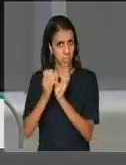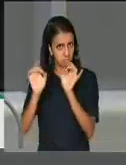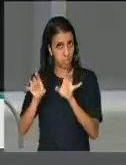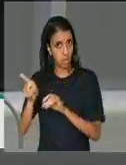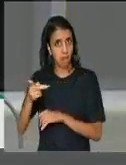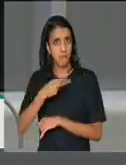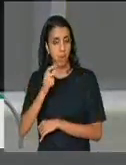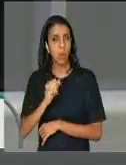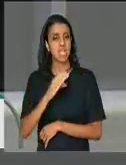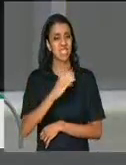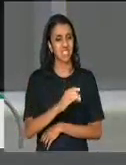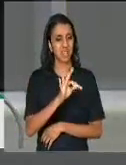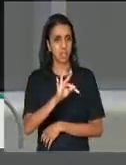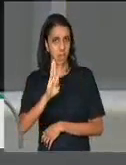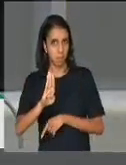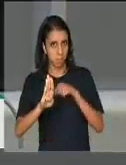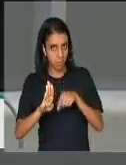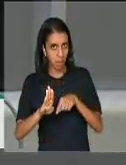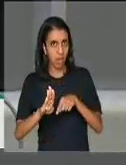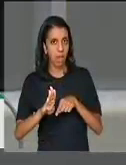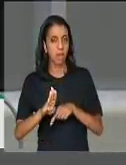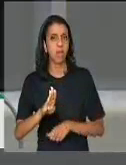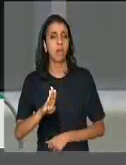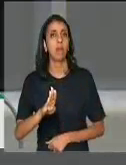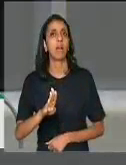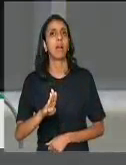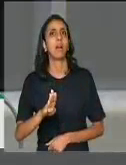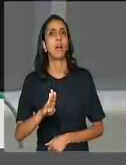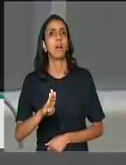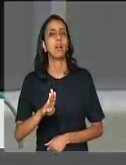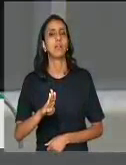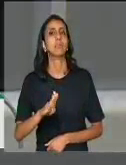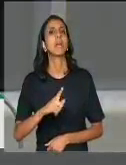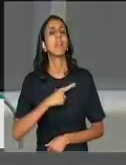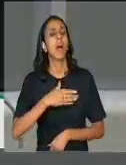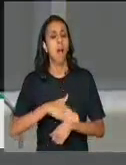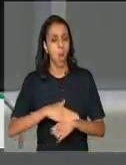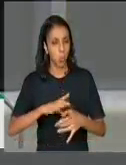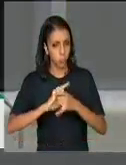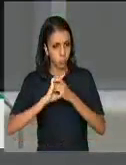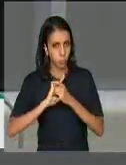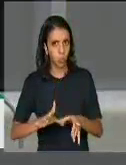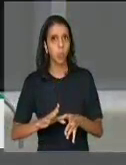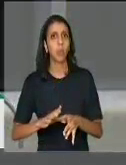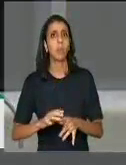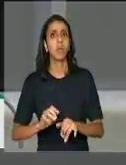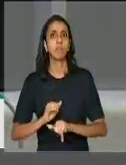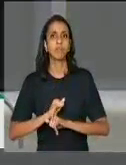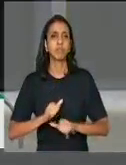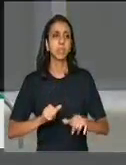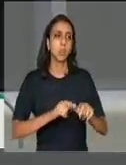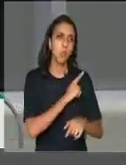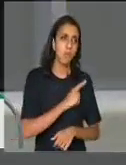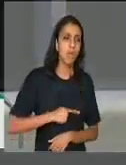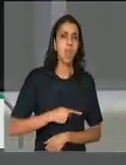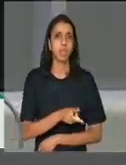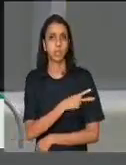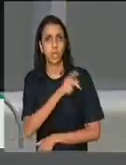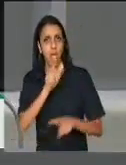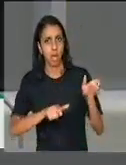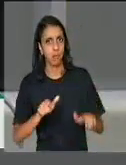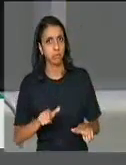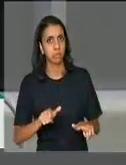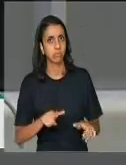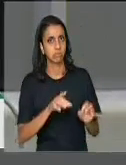a CTB não abre mão da sua autonomia perante governos e patrões. Contudo,